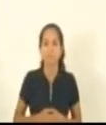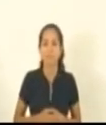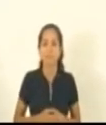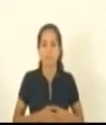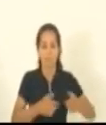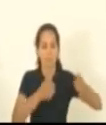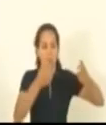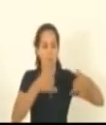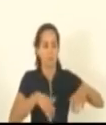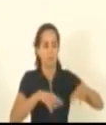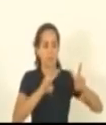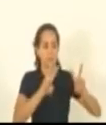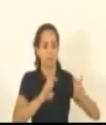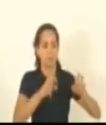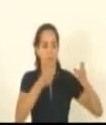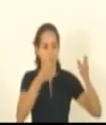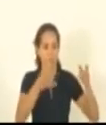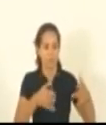a matéria para relatar